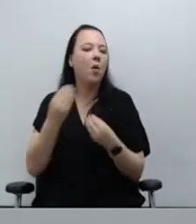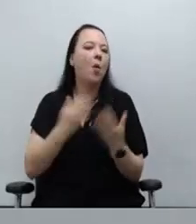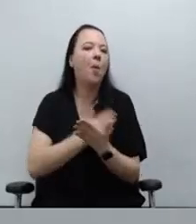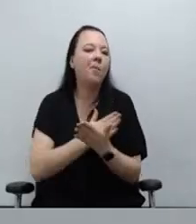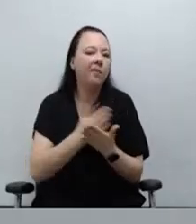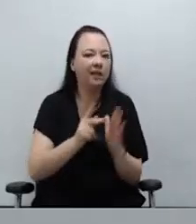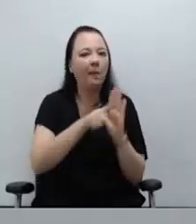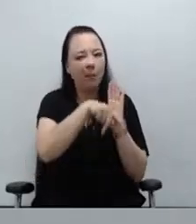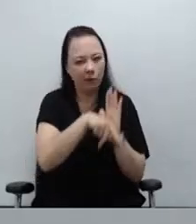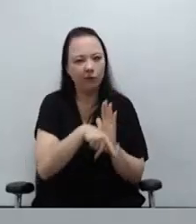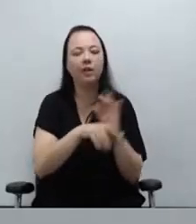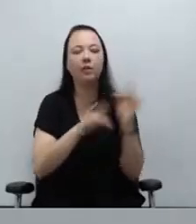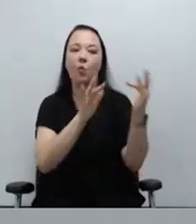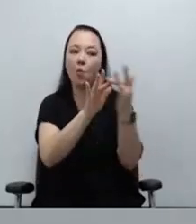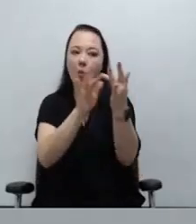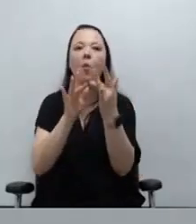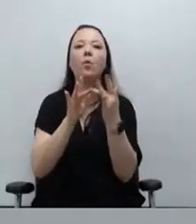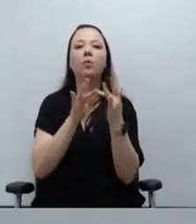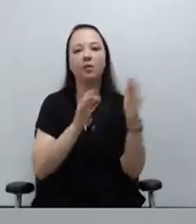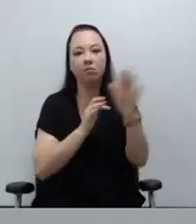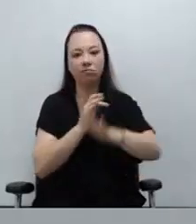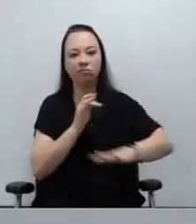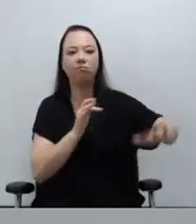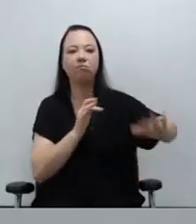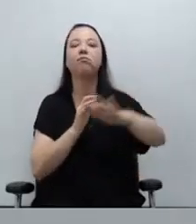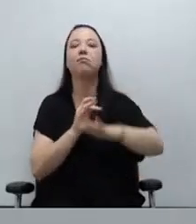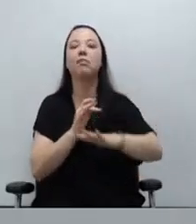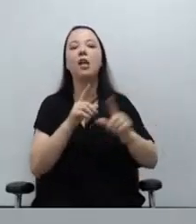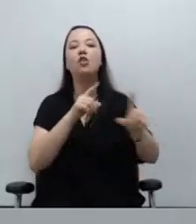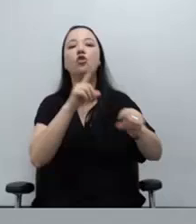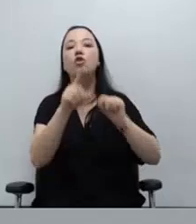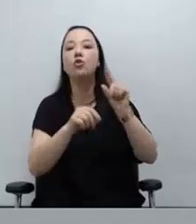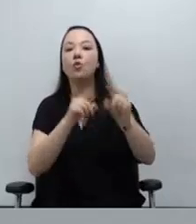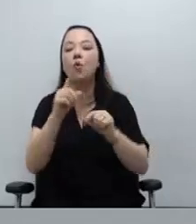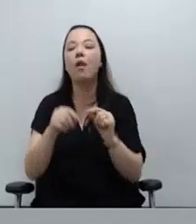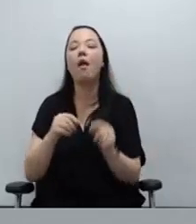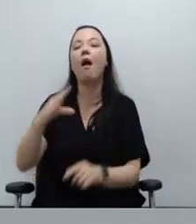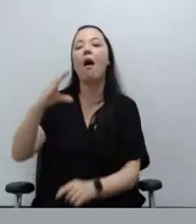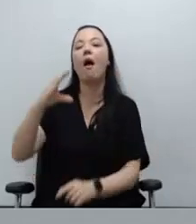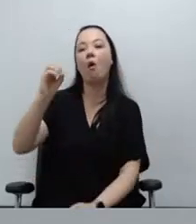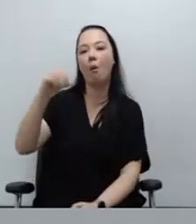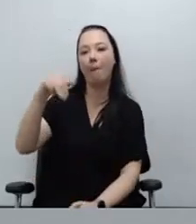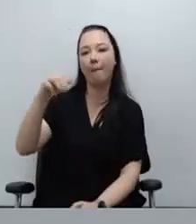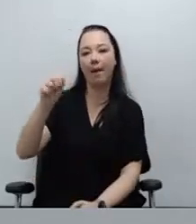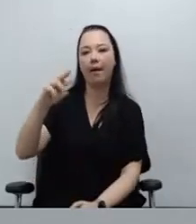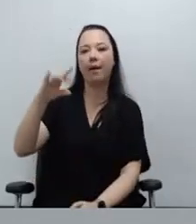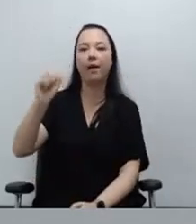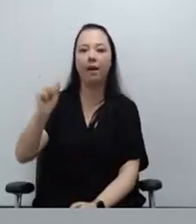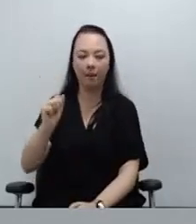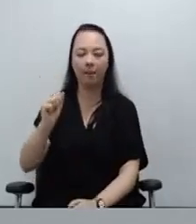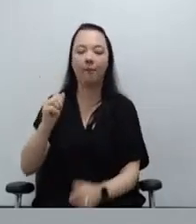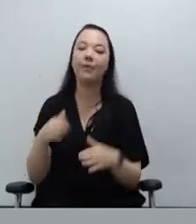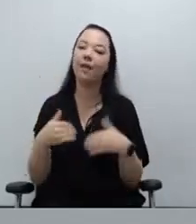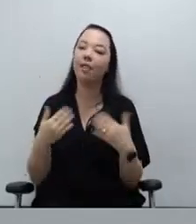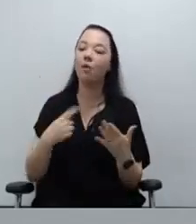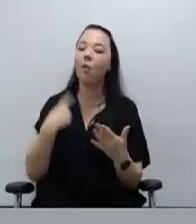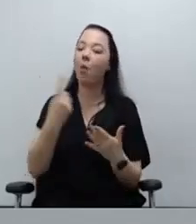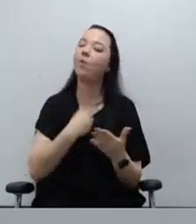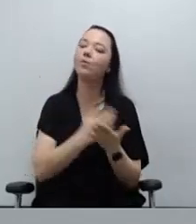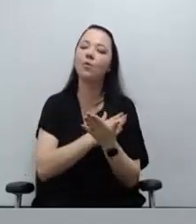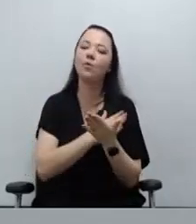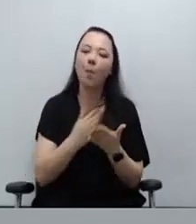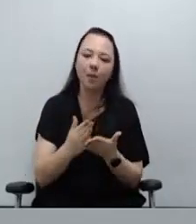contato com algumas unidades e algumas regionais, do nosso projeto de triagem fora da comarca, então, nós começamos a tratar com